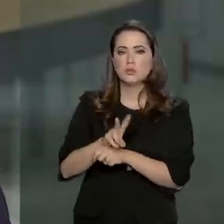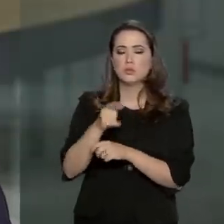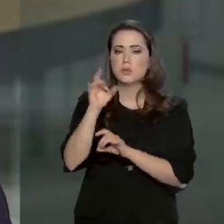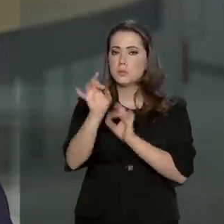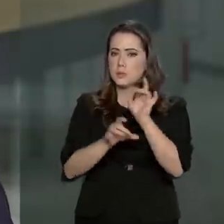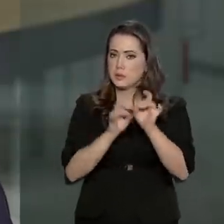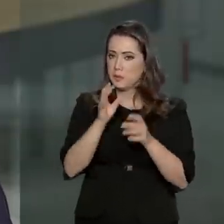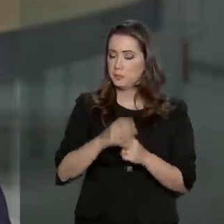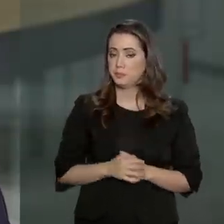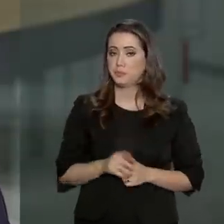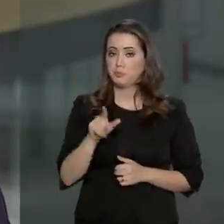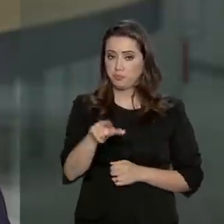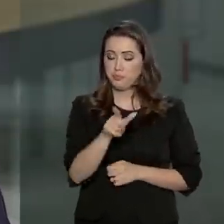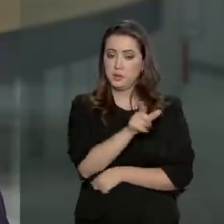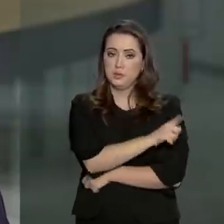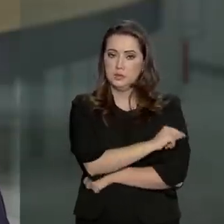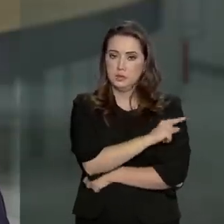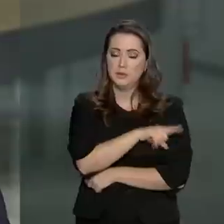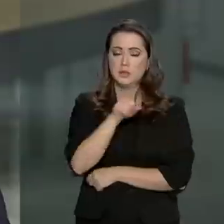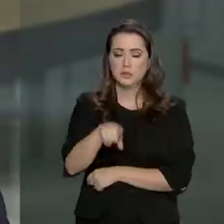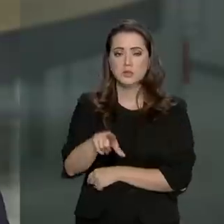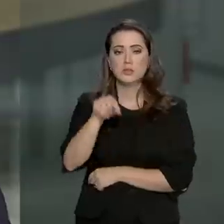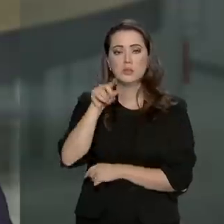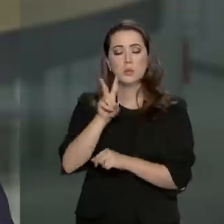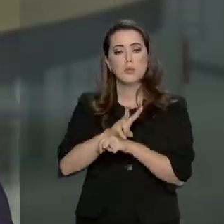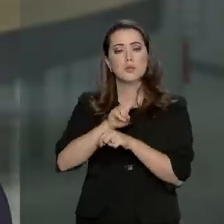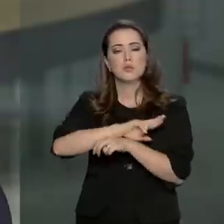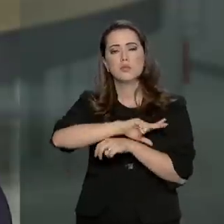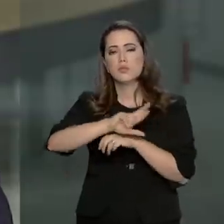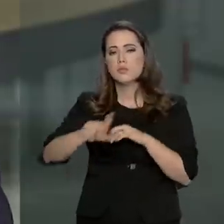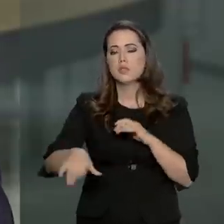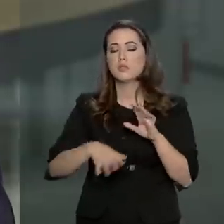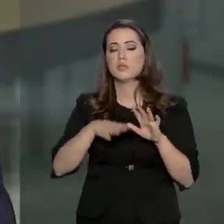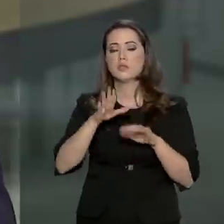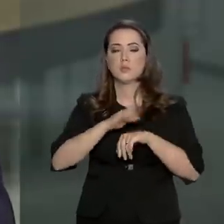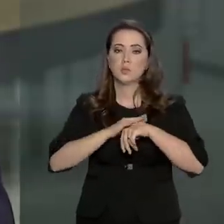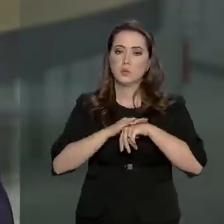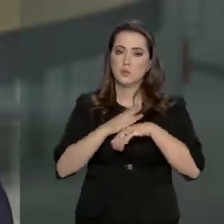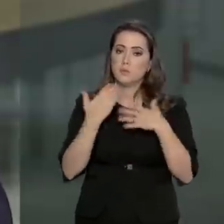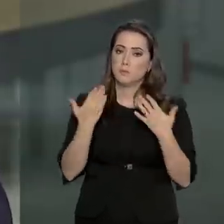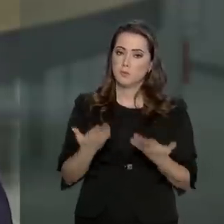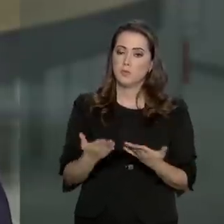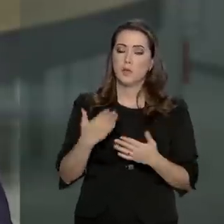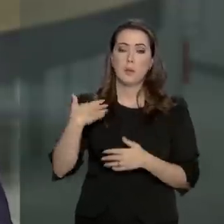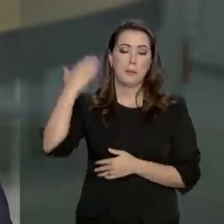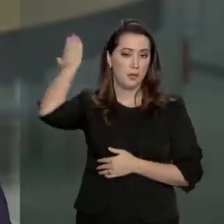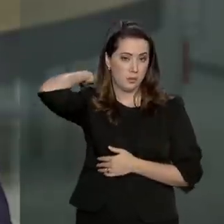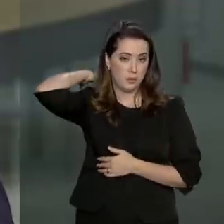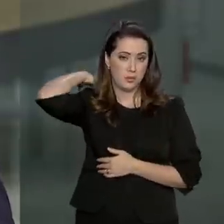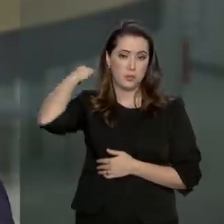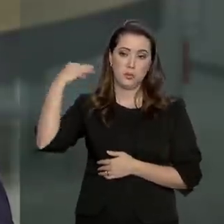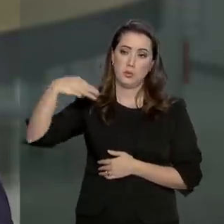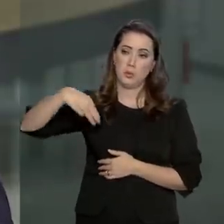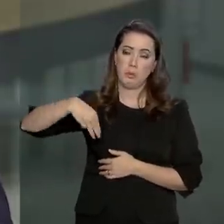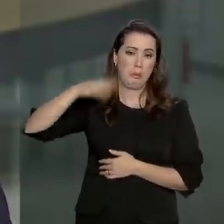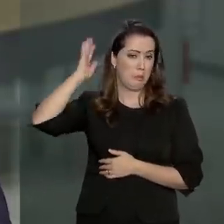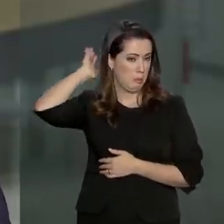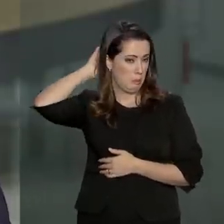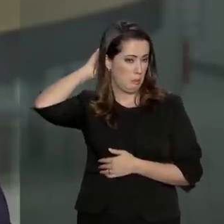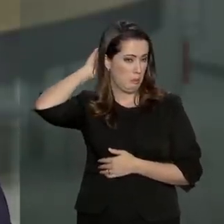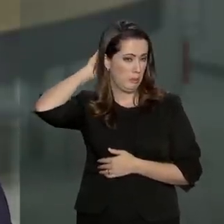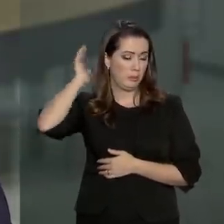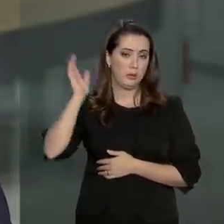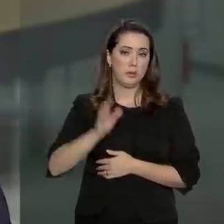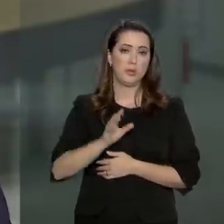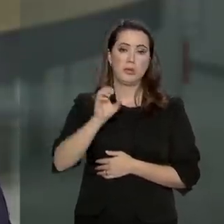especiais. Essa vacina é indicada para a proteção de várias doenças, como pneumonia, meningite e